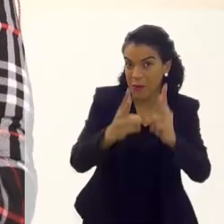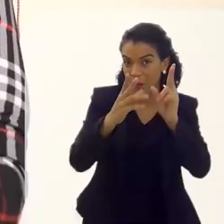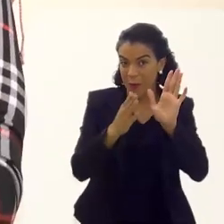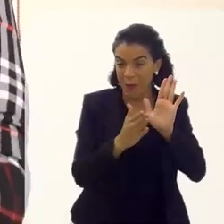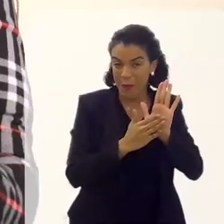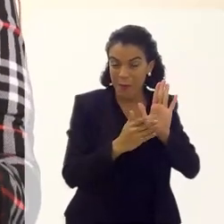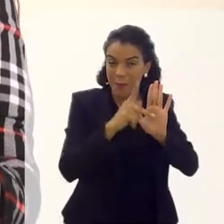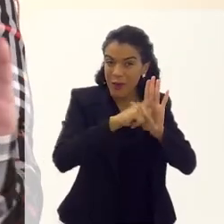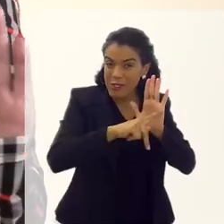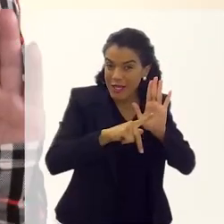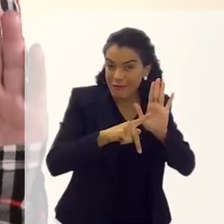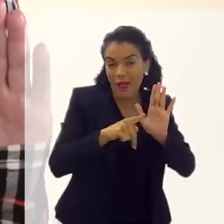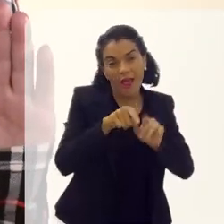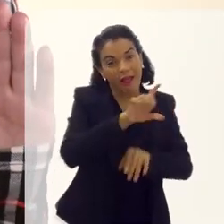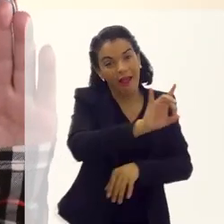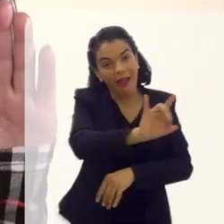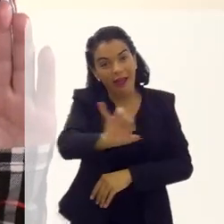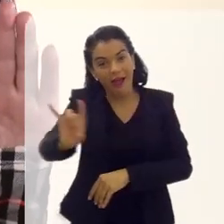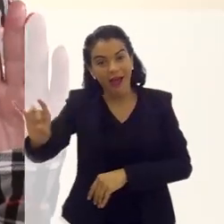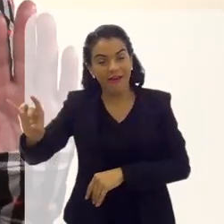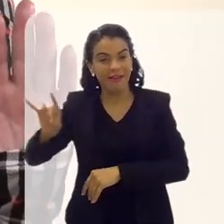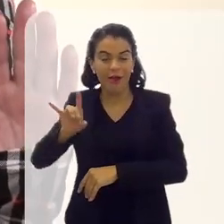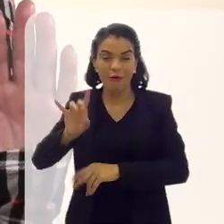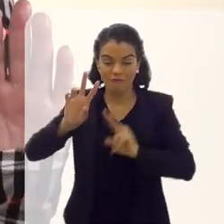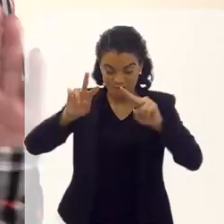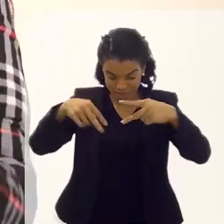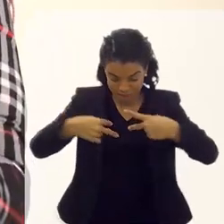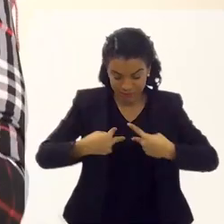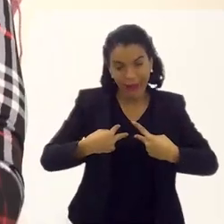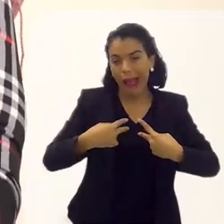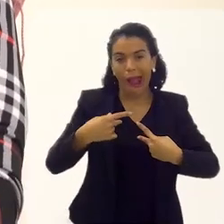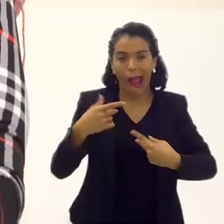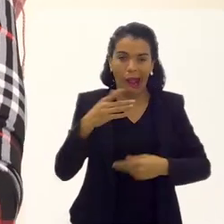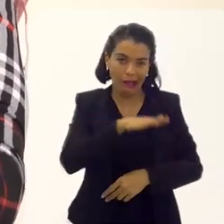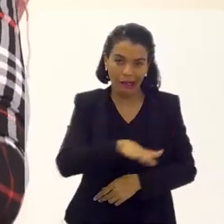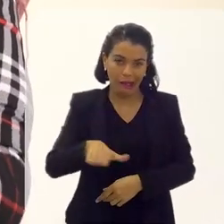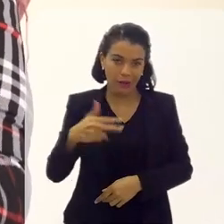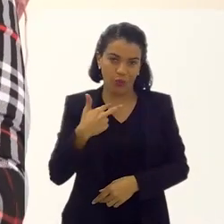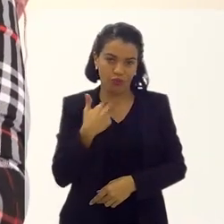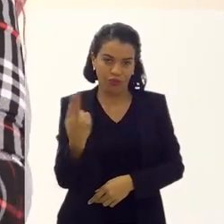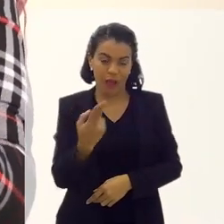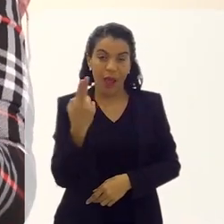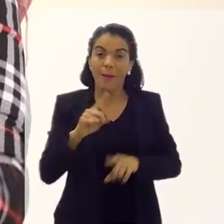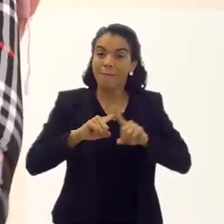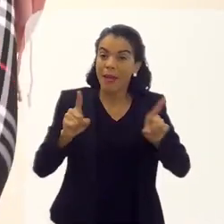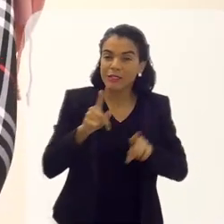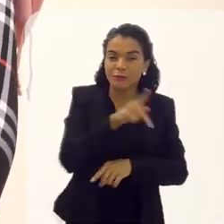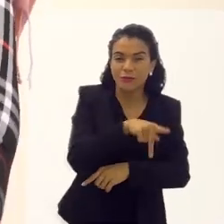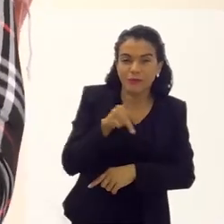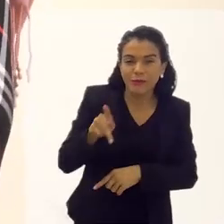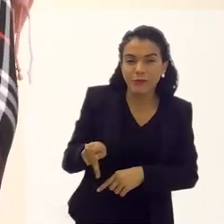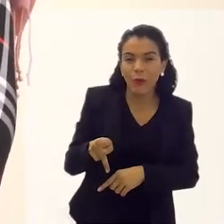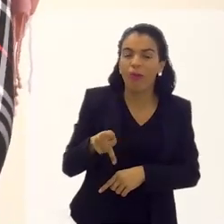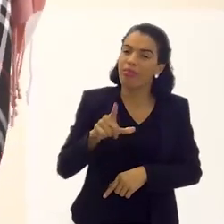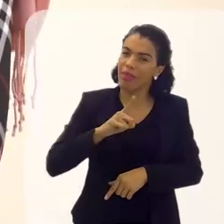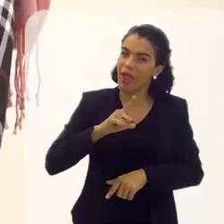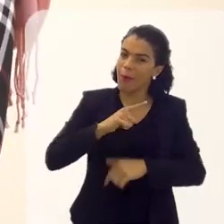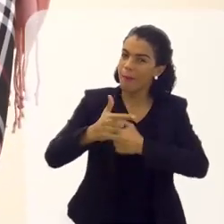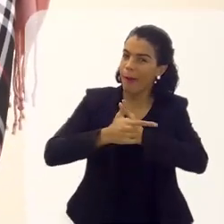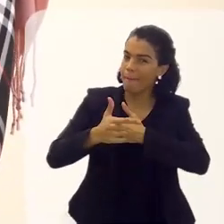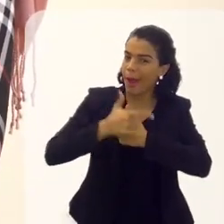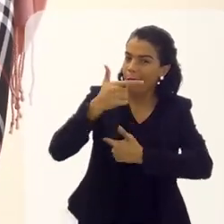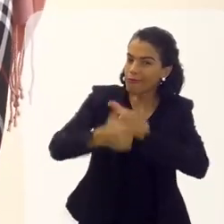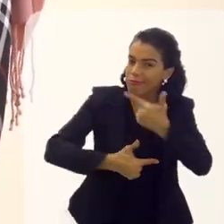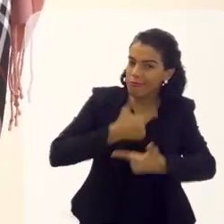fazer... Você vai cuidar da sua colheita. No caso, a criança não dá, mas acho que os pais, os professores, eles têm um